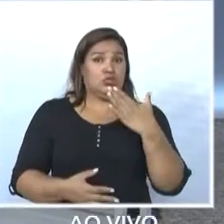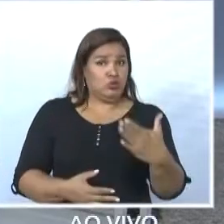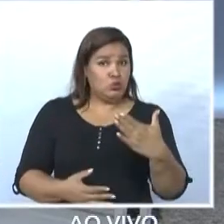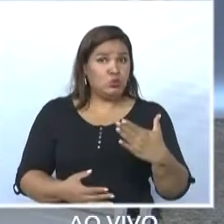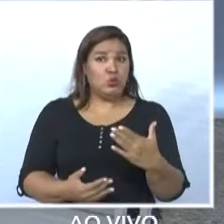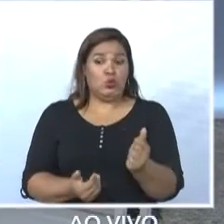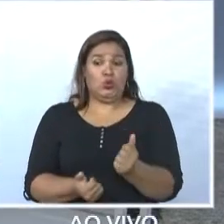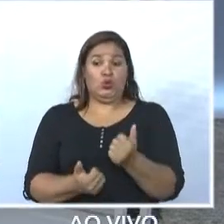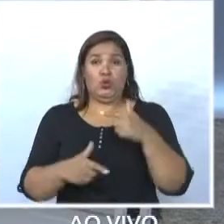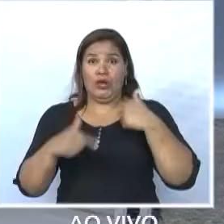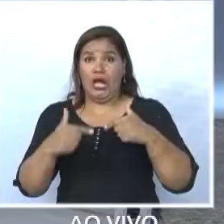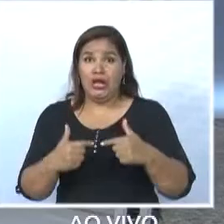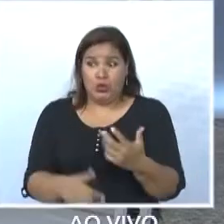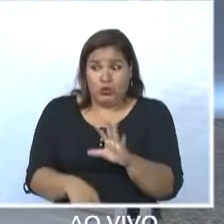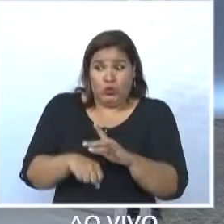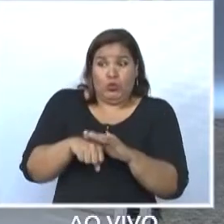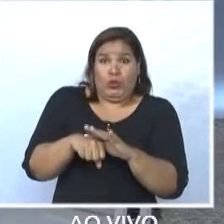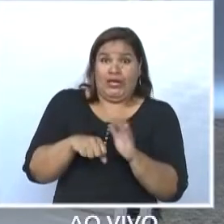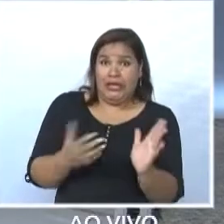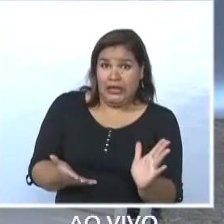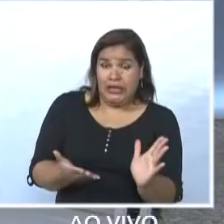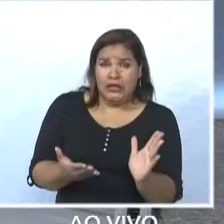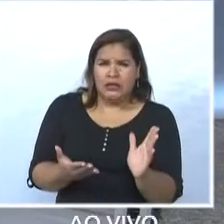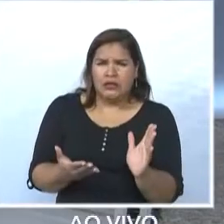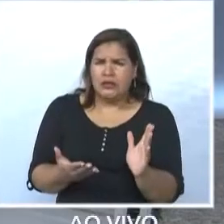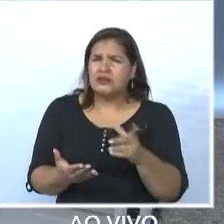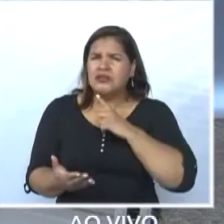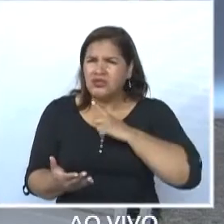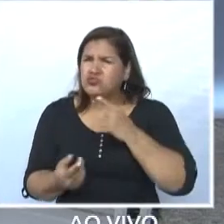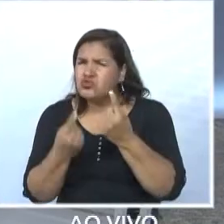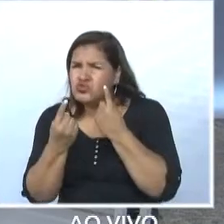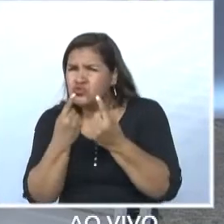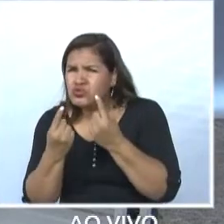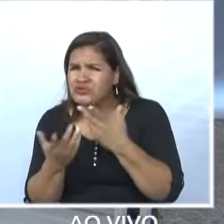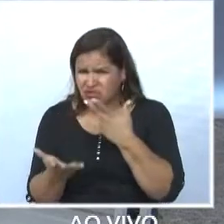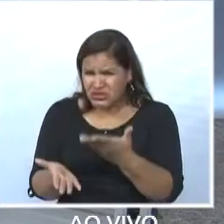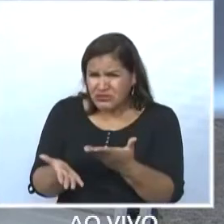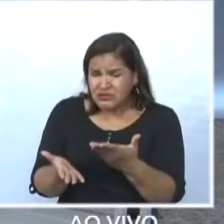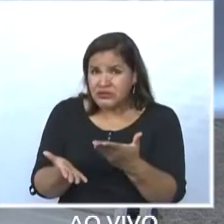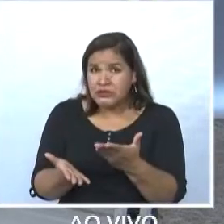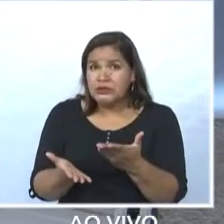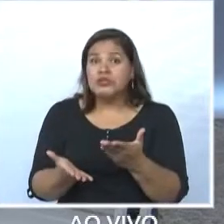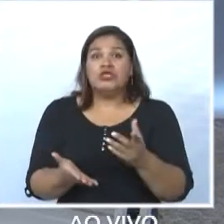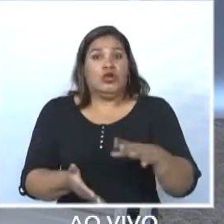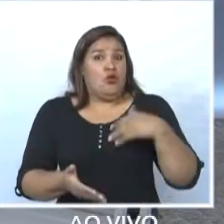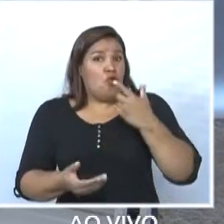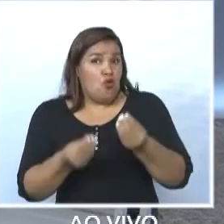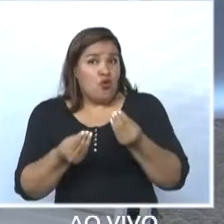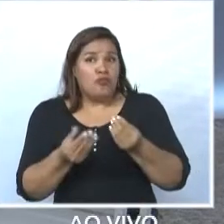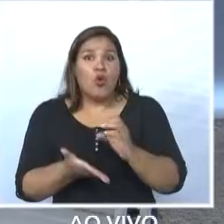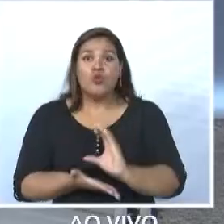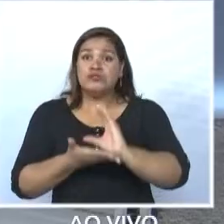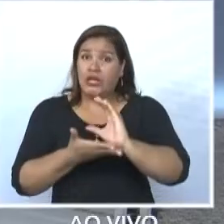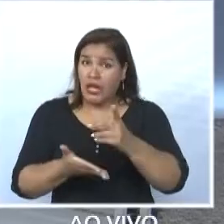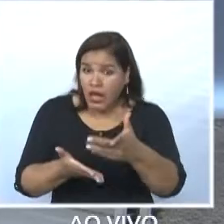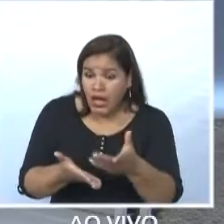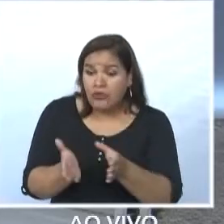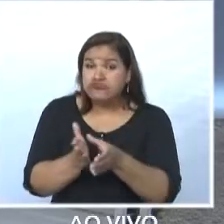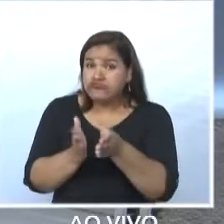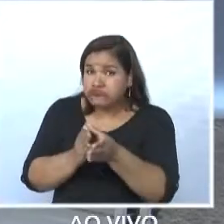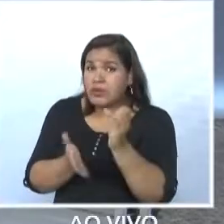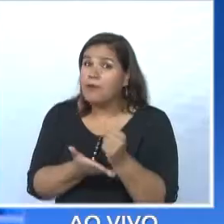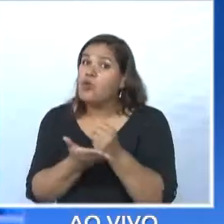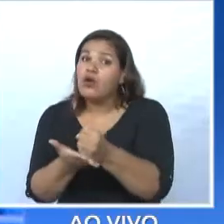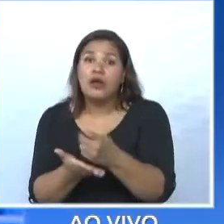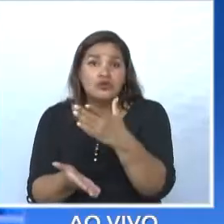doente. Houve essa conversa depois dessa declaração e ele estaria aí como conselheiro no seu governo, ele estaria te apoiando? Como que está a situação?